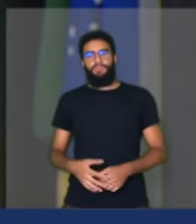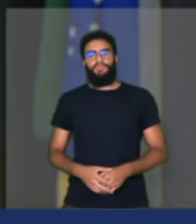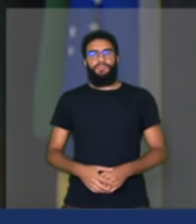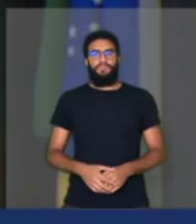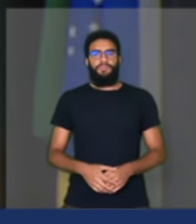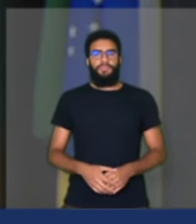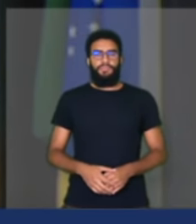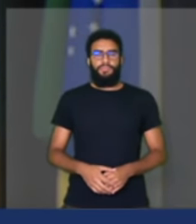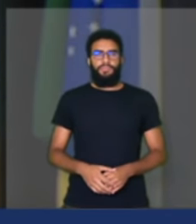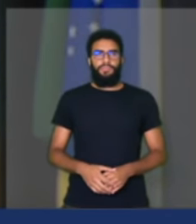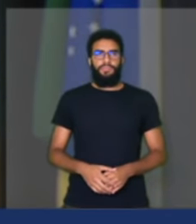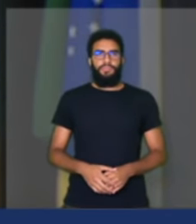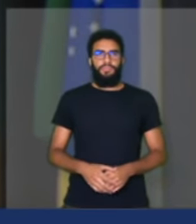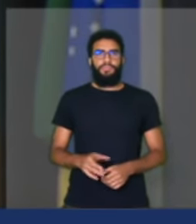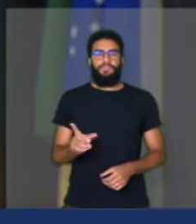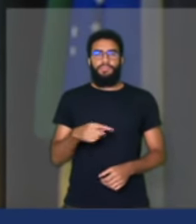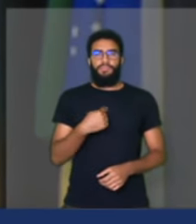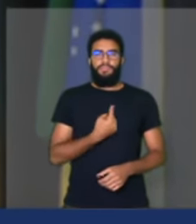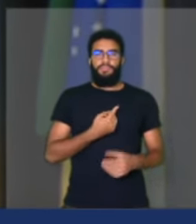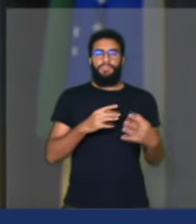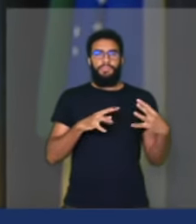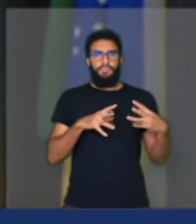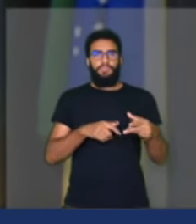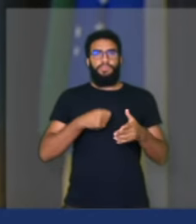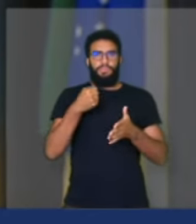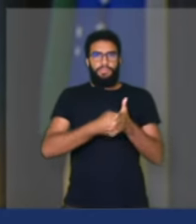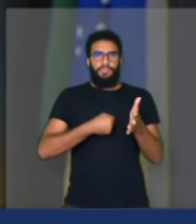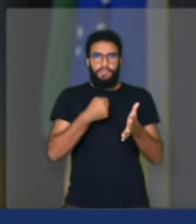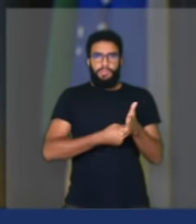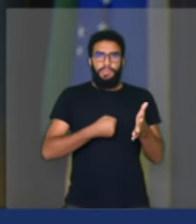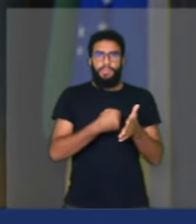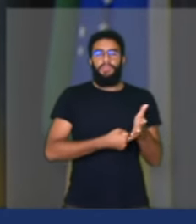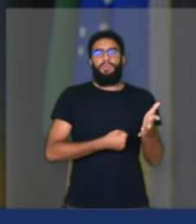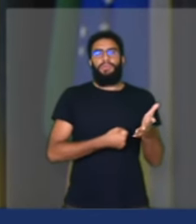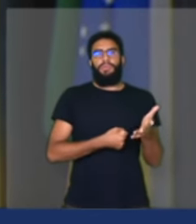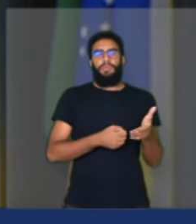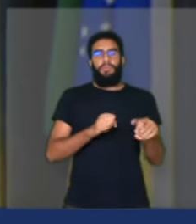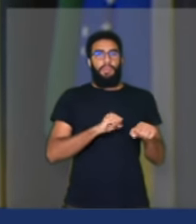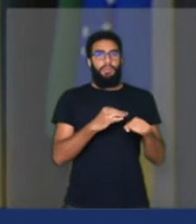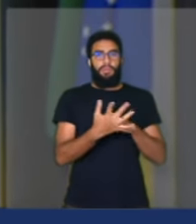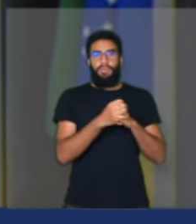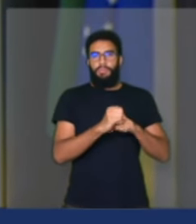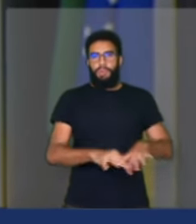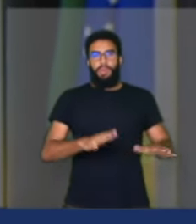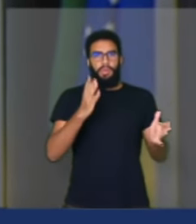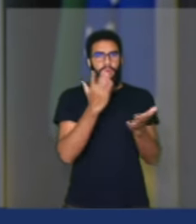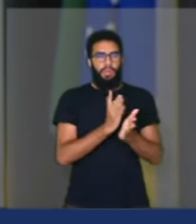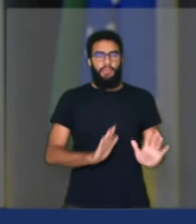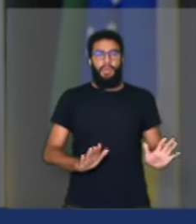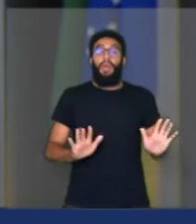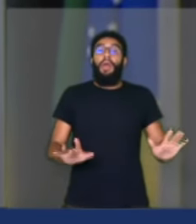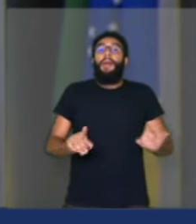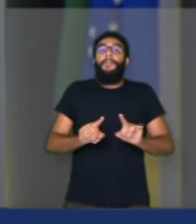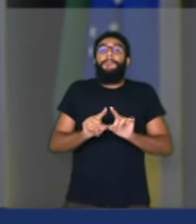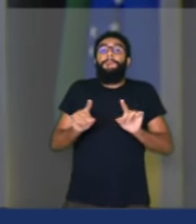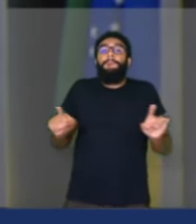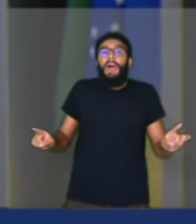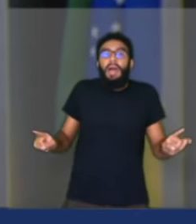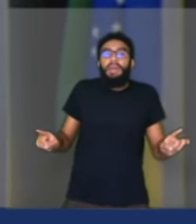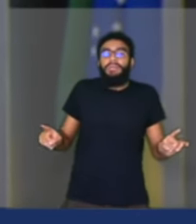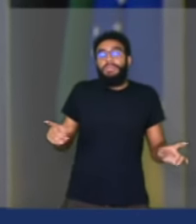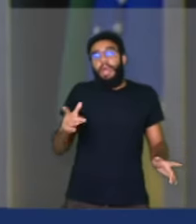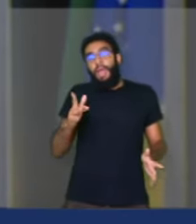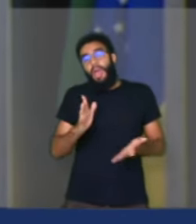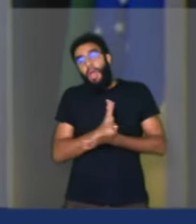de pé. Estamos todos lutando contra essa pandemia. Mas, as aves de mau agouro estão